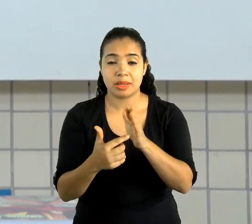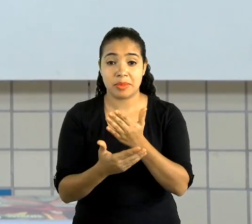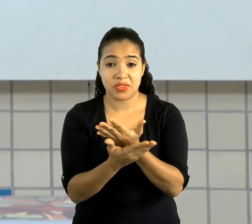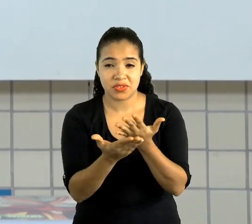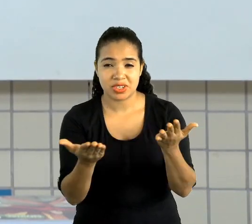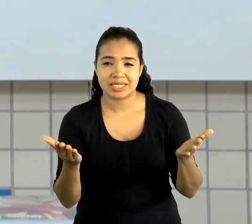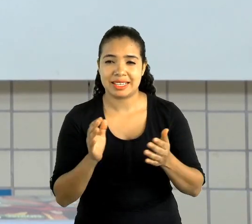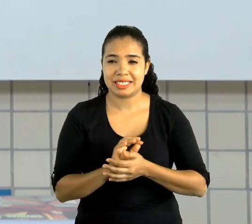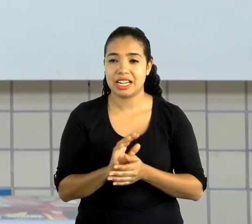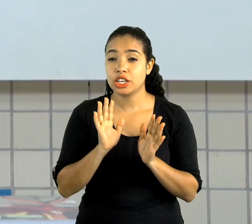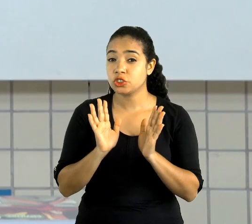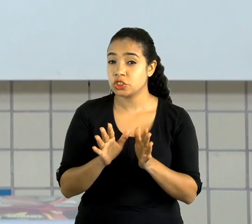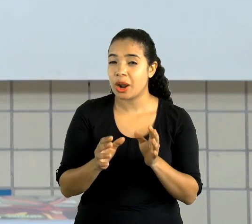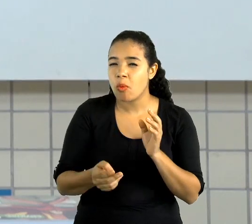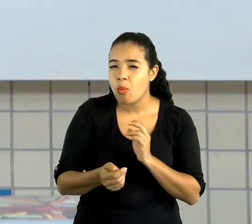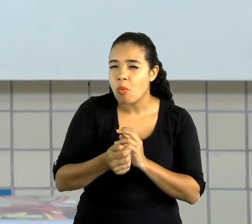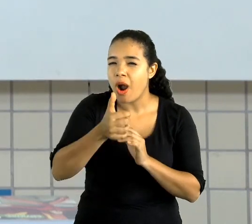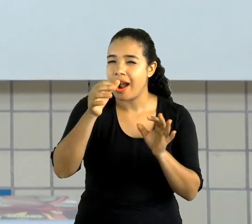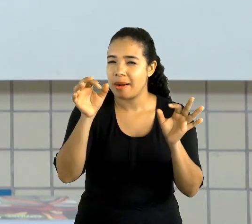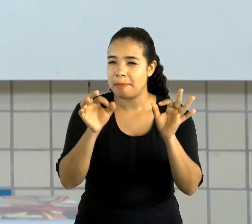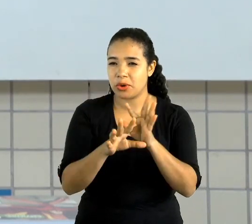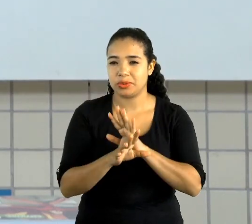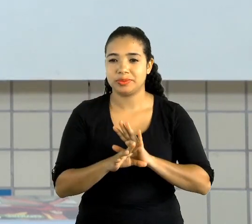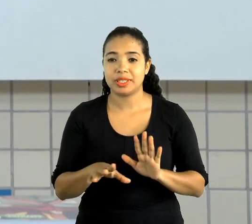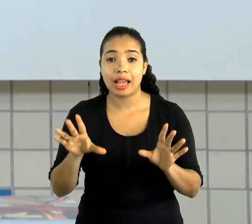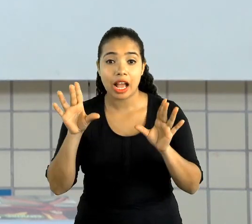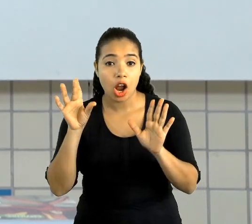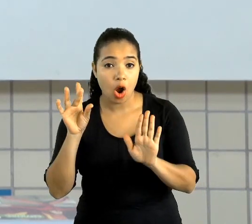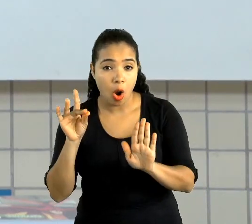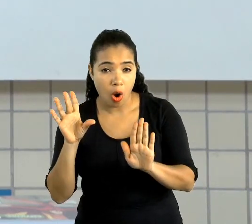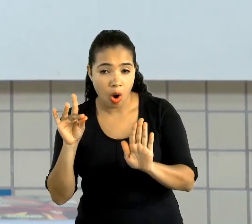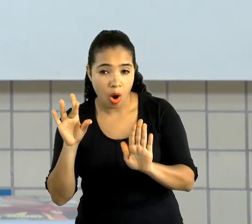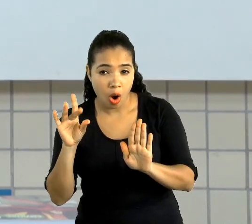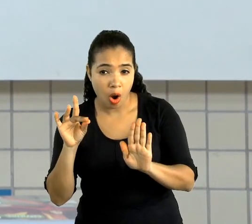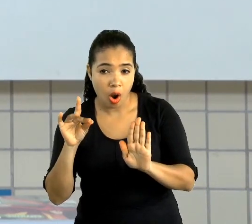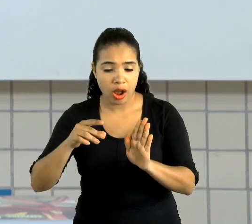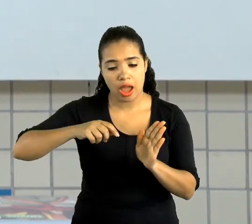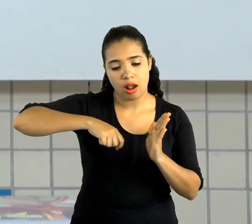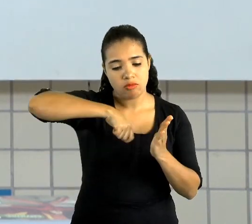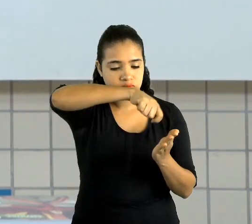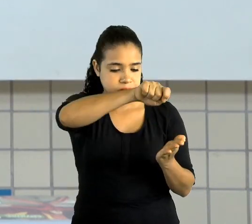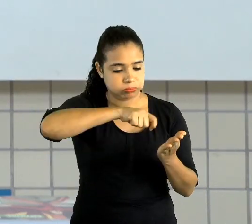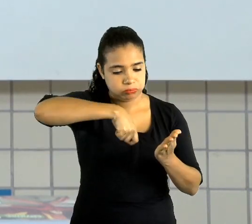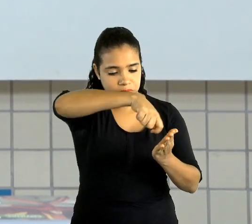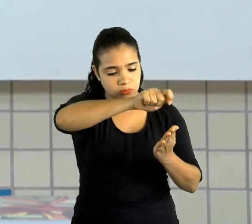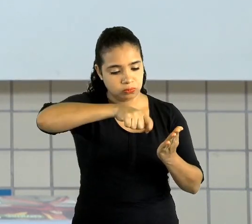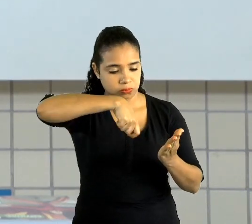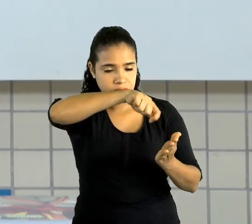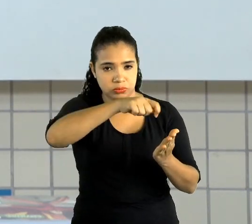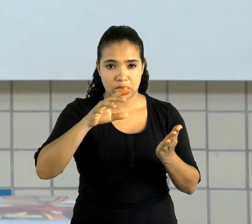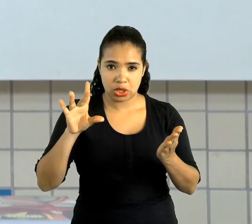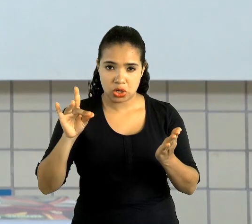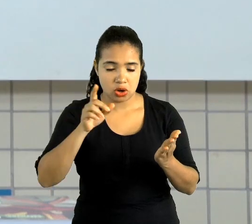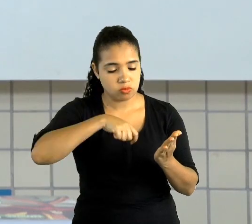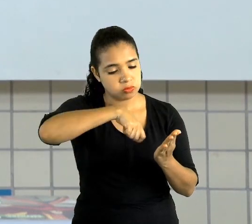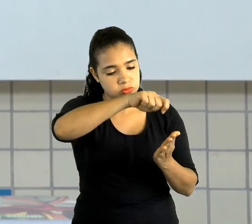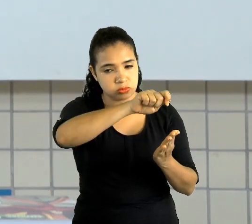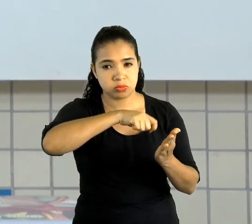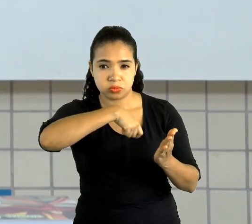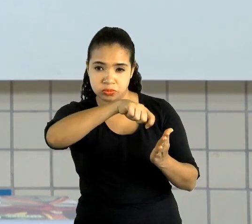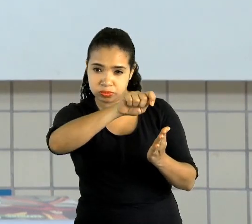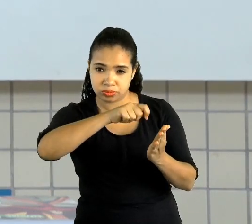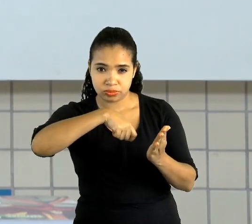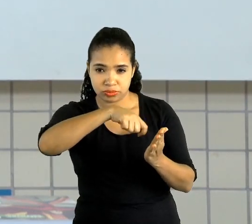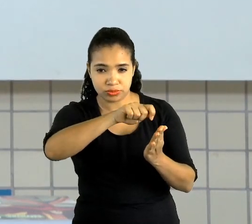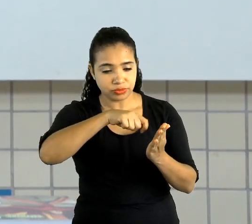quase pronta. A gente pega a cola, passa em uma das